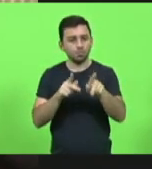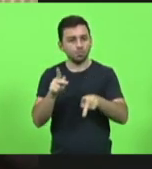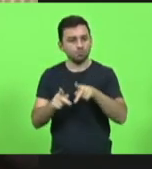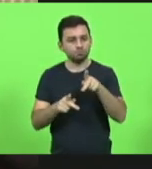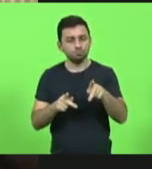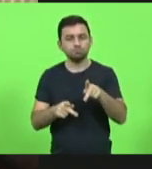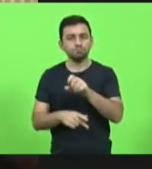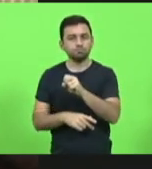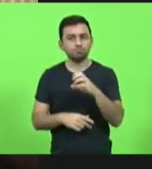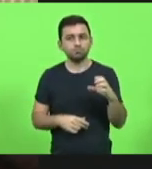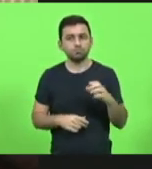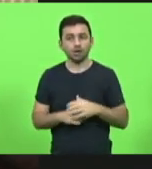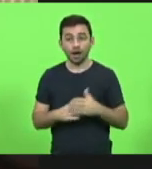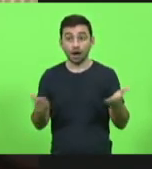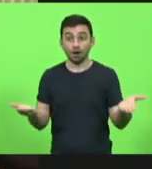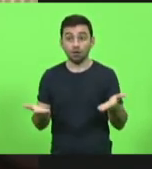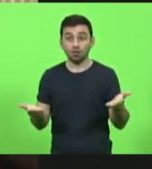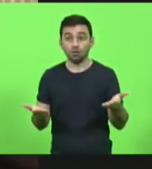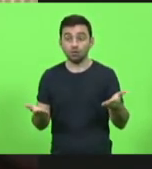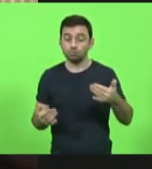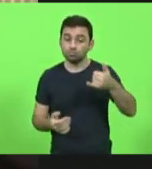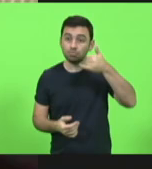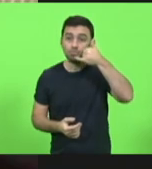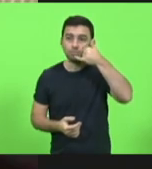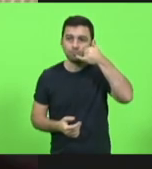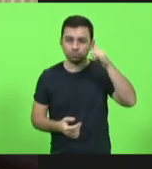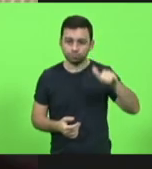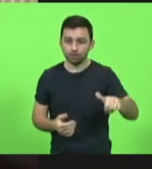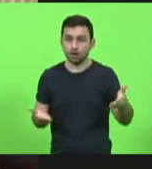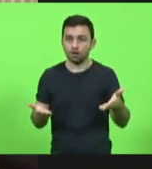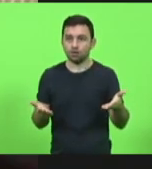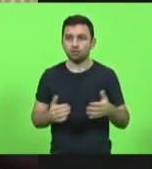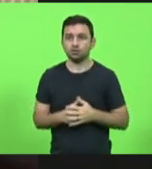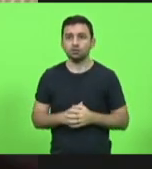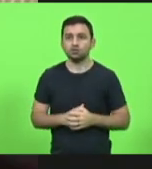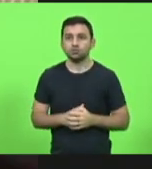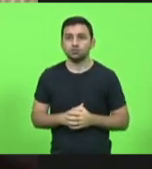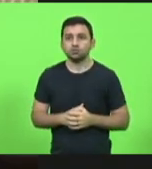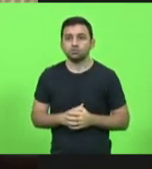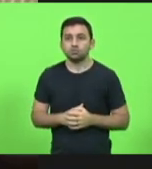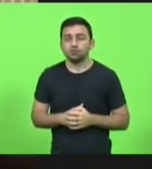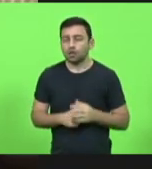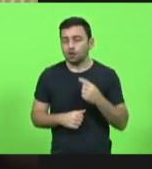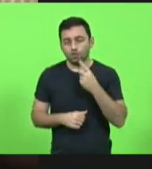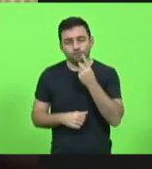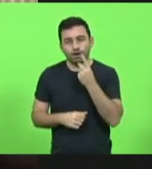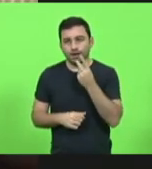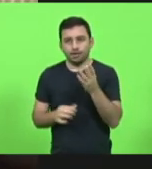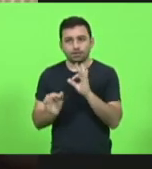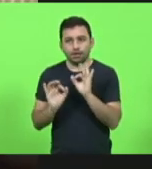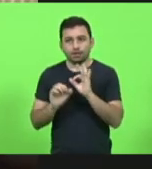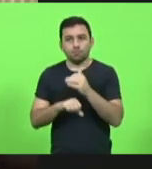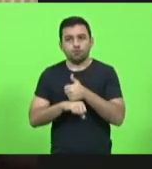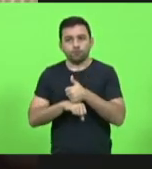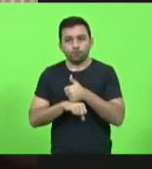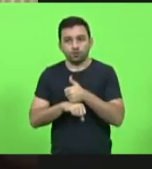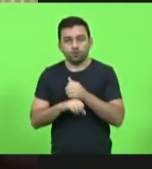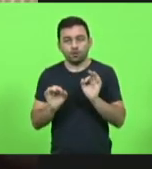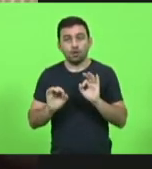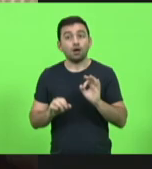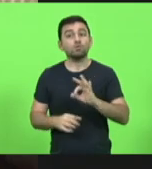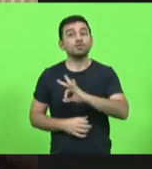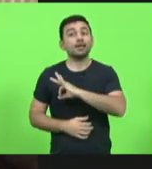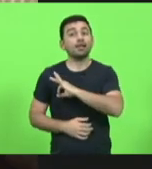soube agora, que acabei de desligar um telefonema, não vou aqui dizer nem a região e nem o profissional, mas de um delegado